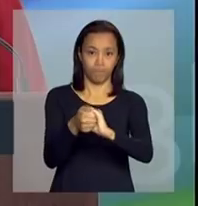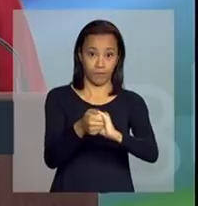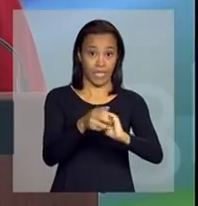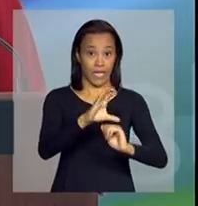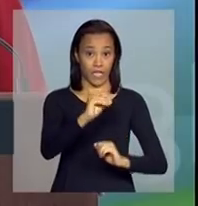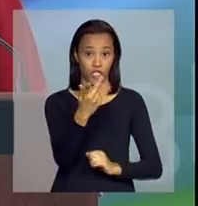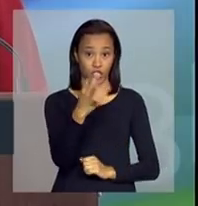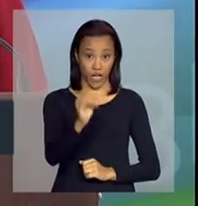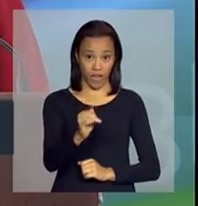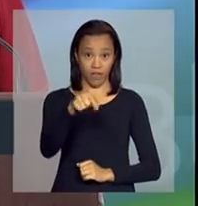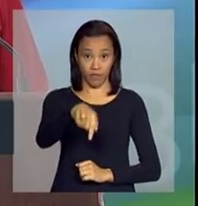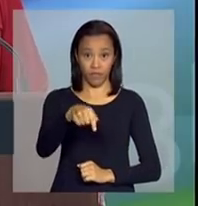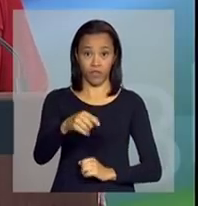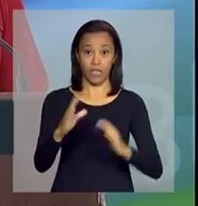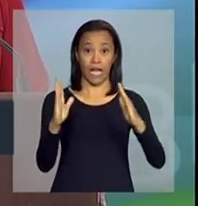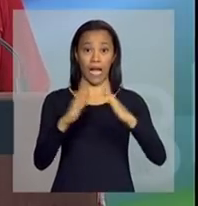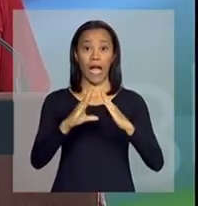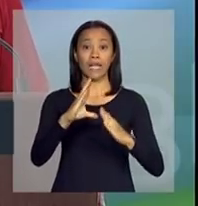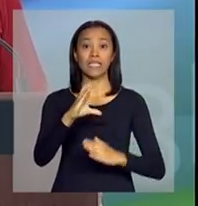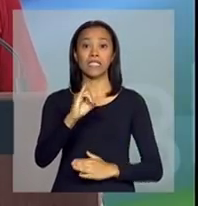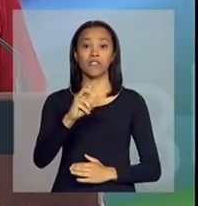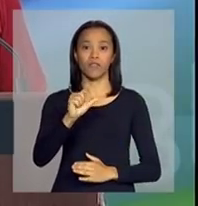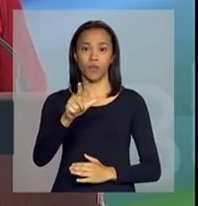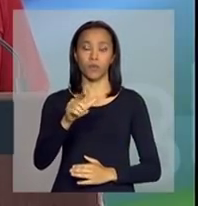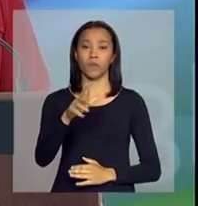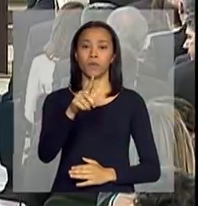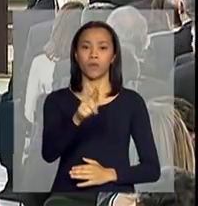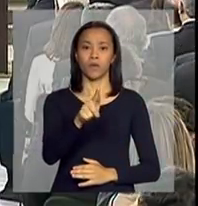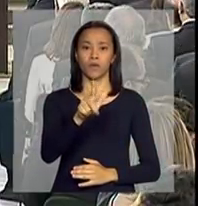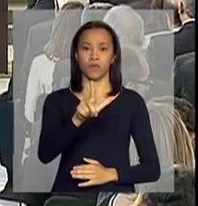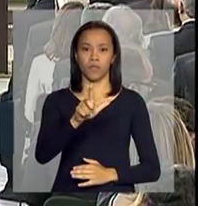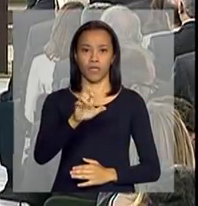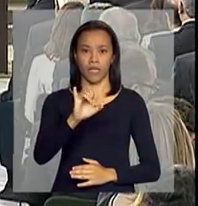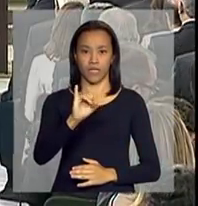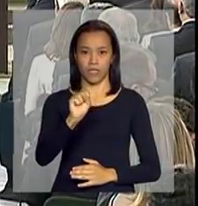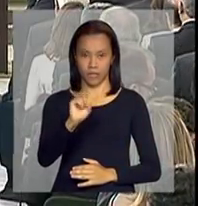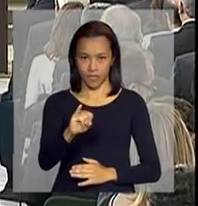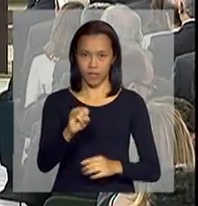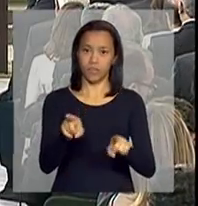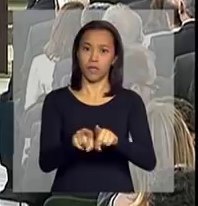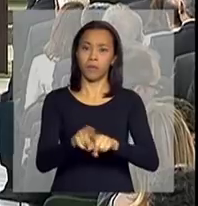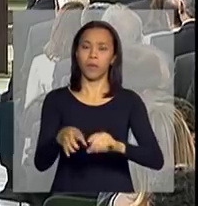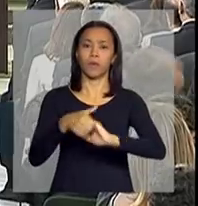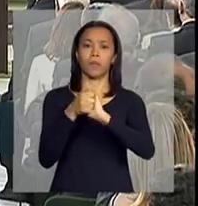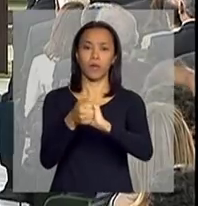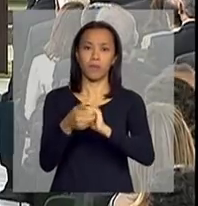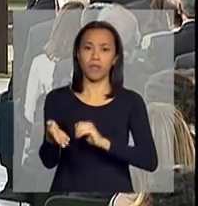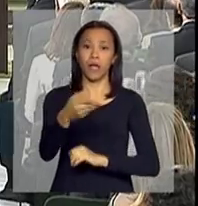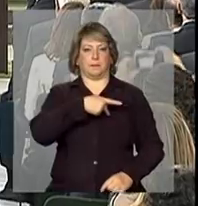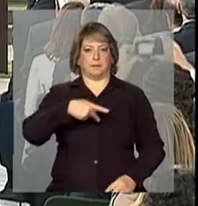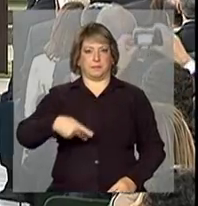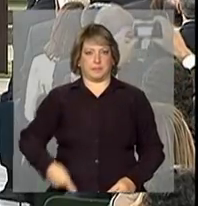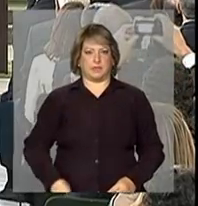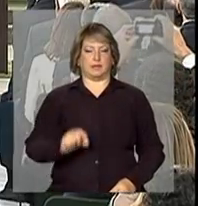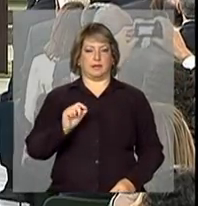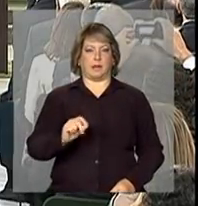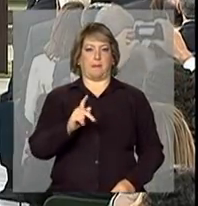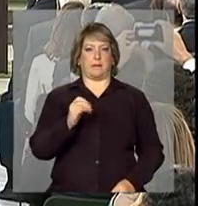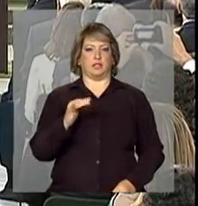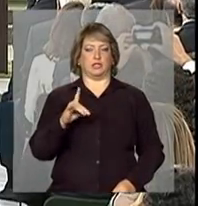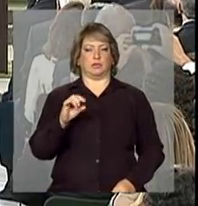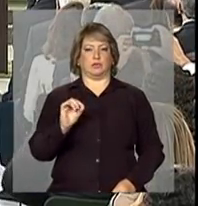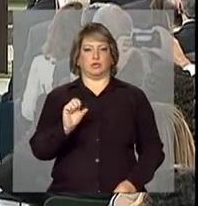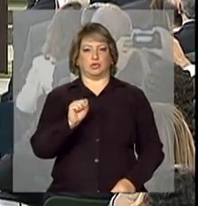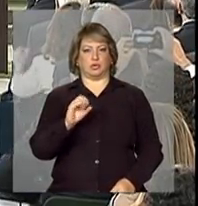-chefe da Casa Civil, Gleice Hoffmann. Cumprimentar o presidente do Partido Social